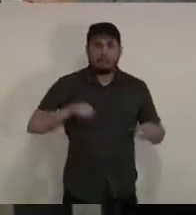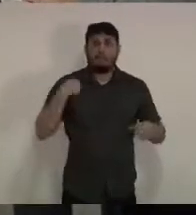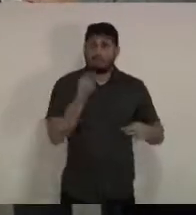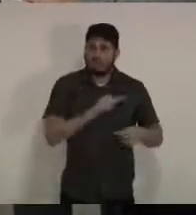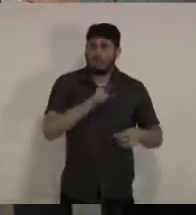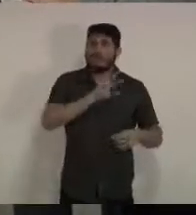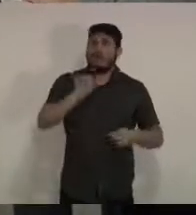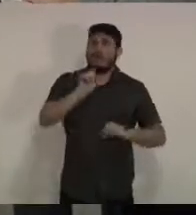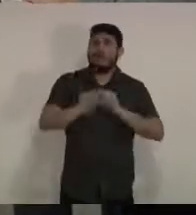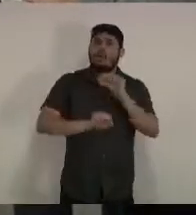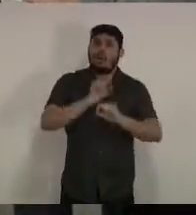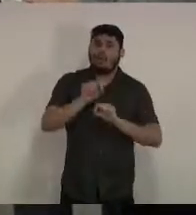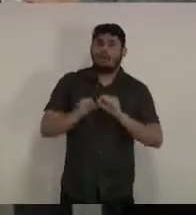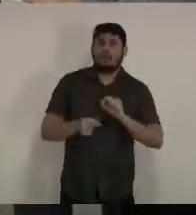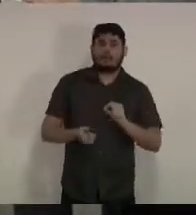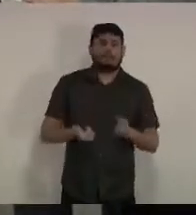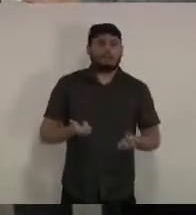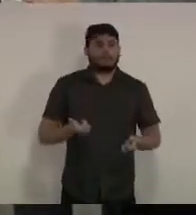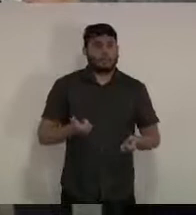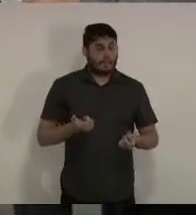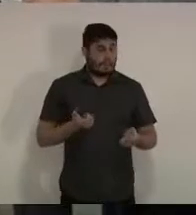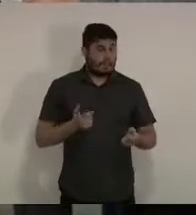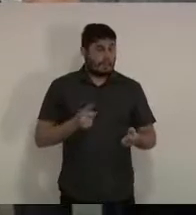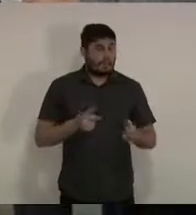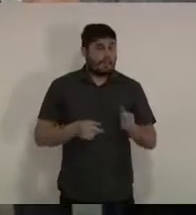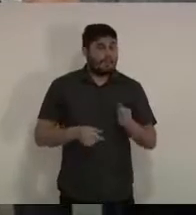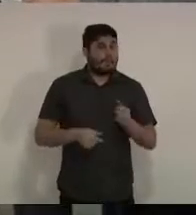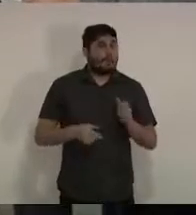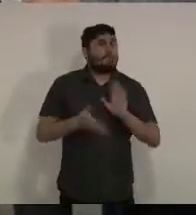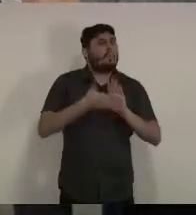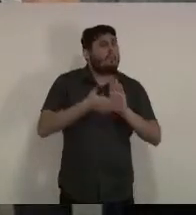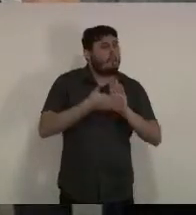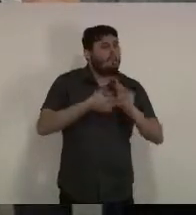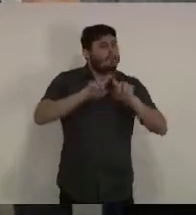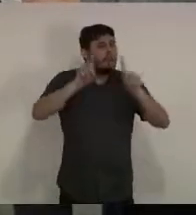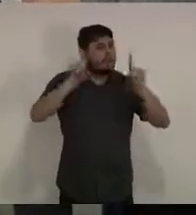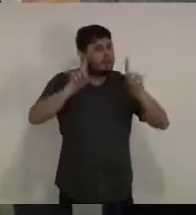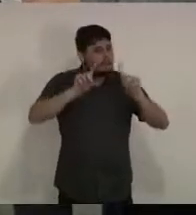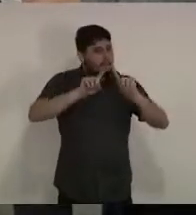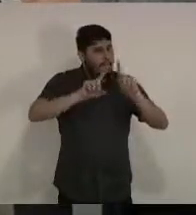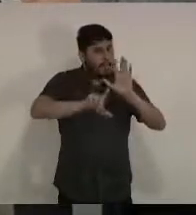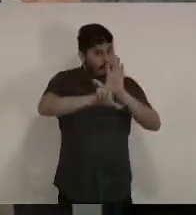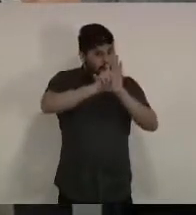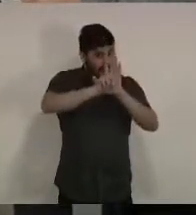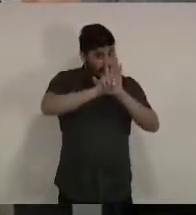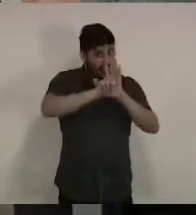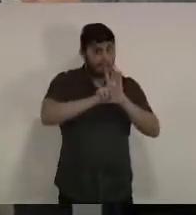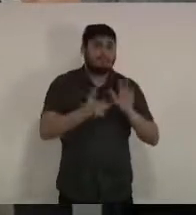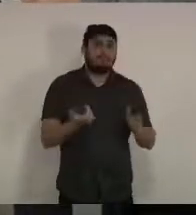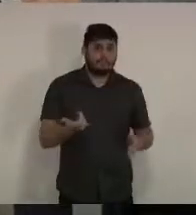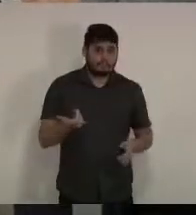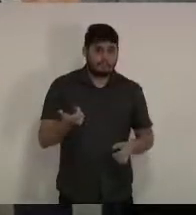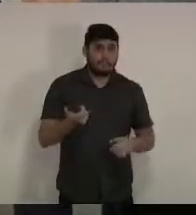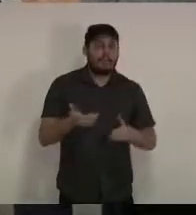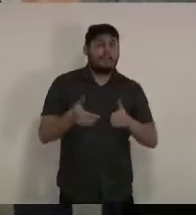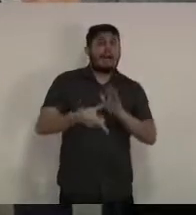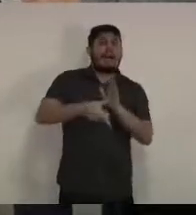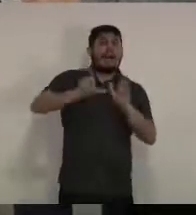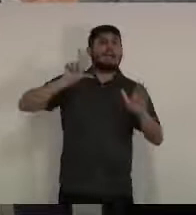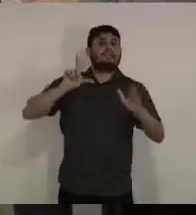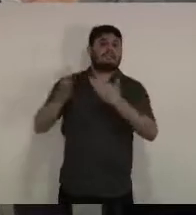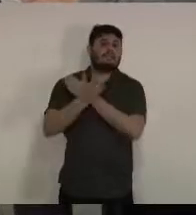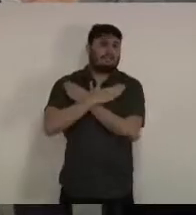anteciparemos se a Câmara de Vereadores aprovar o feriado do dia de São Pedro para a próxima quarta-feira,